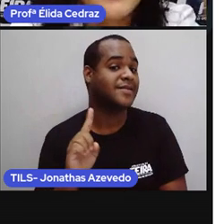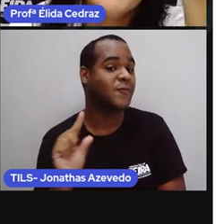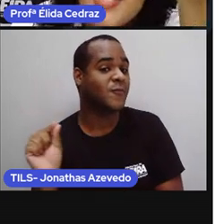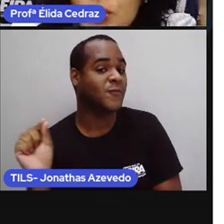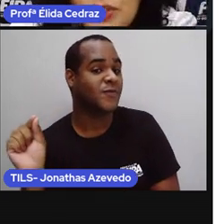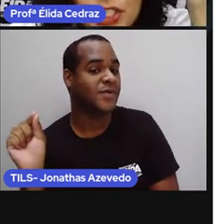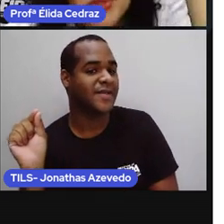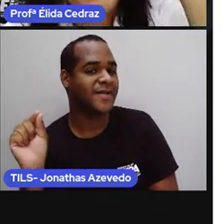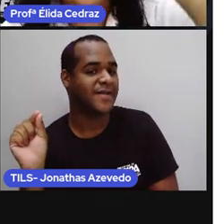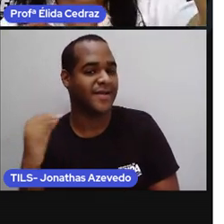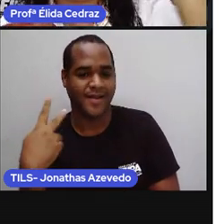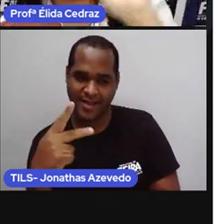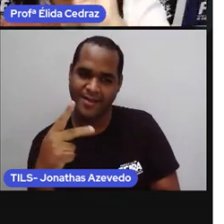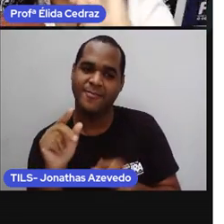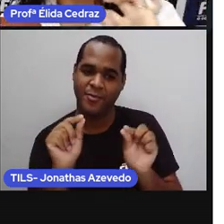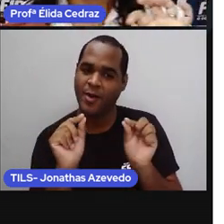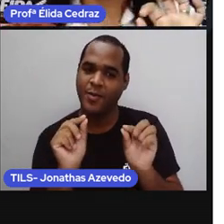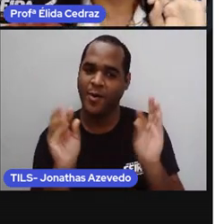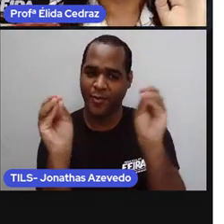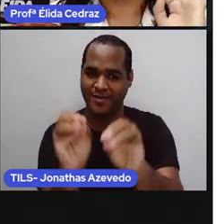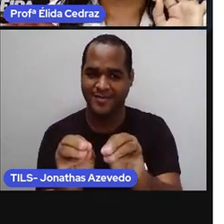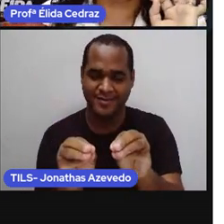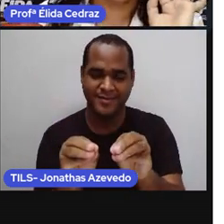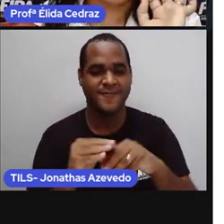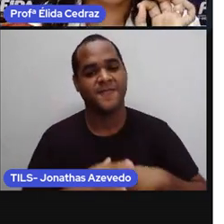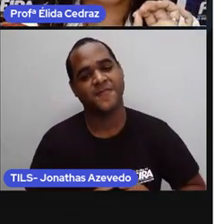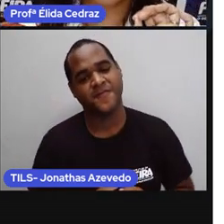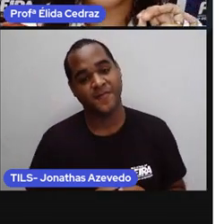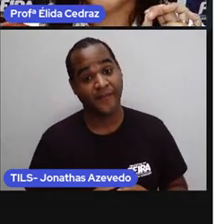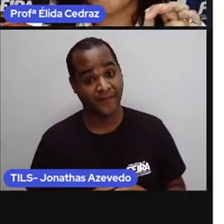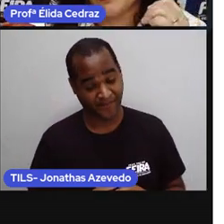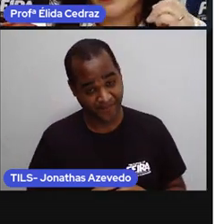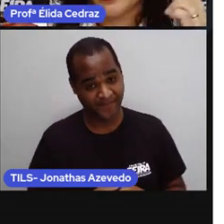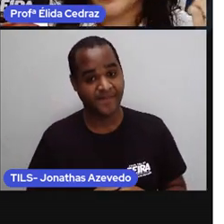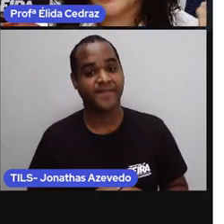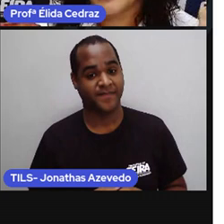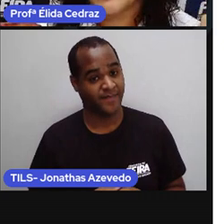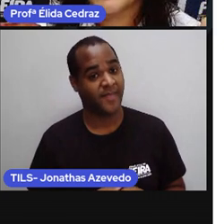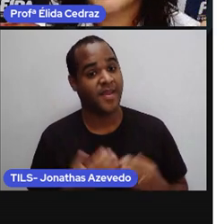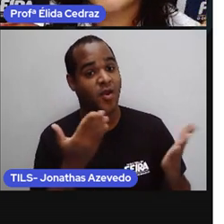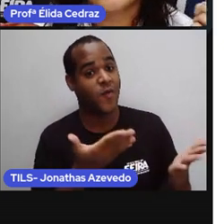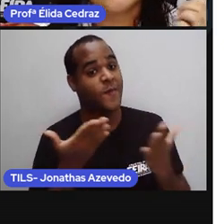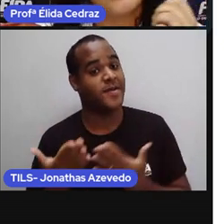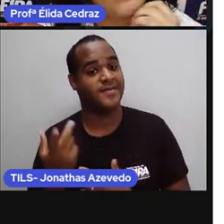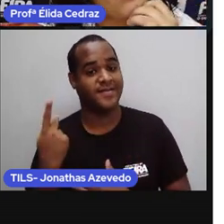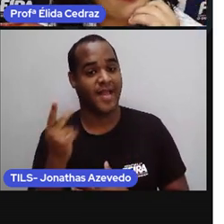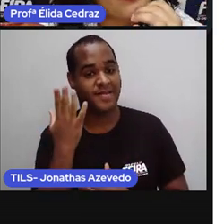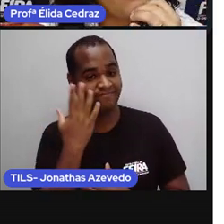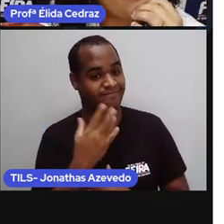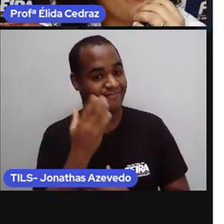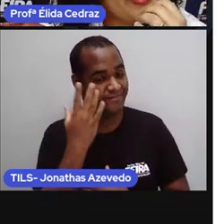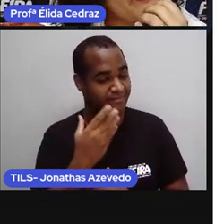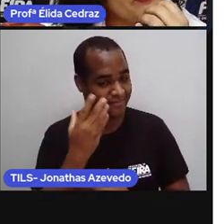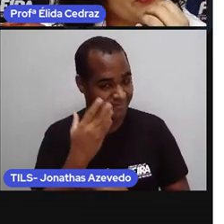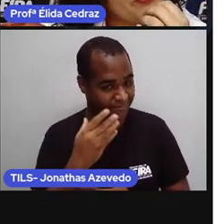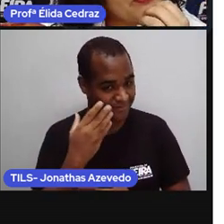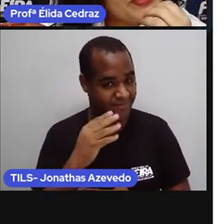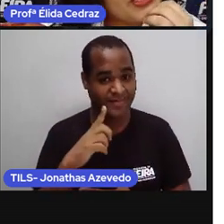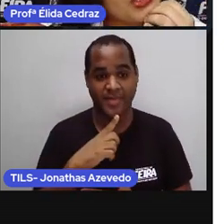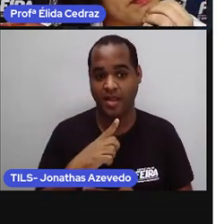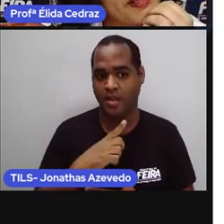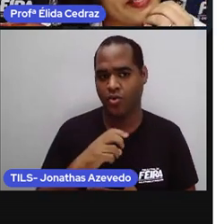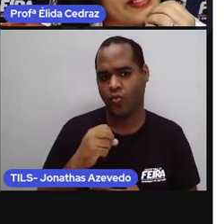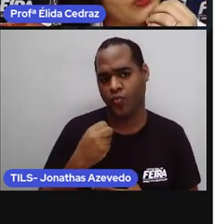isso disso mesmo em um convite para crianças ou é um